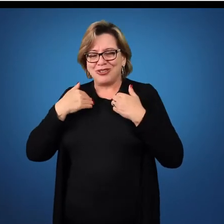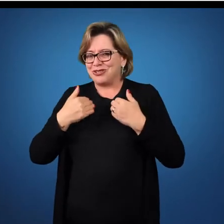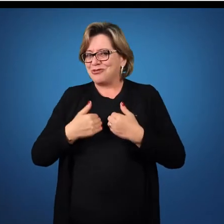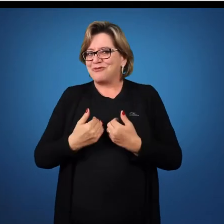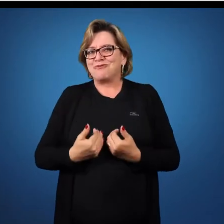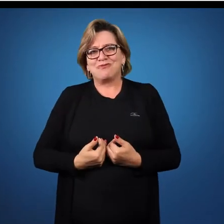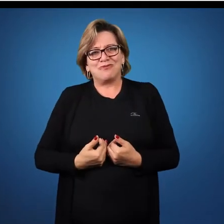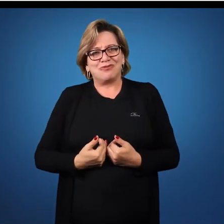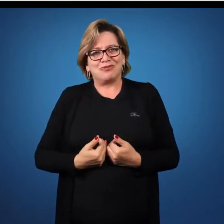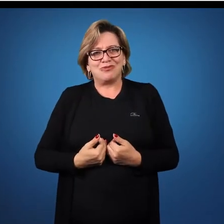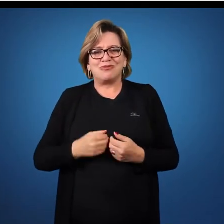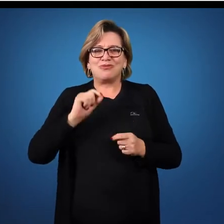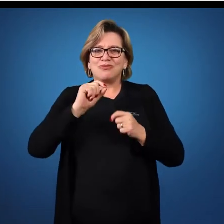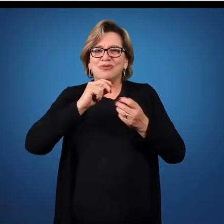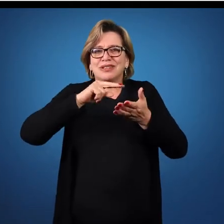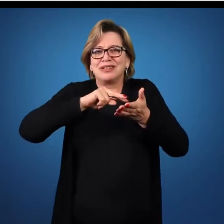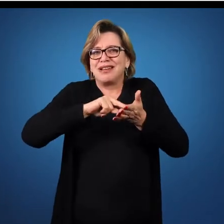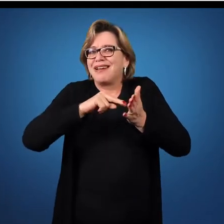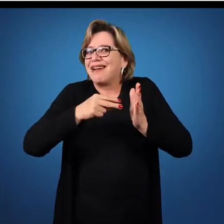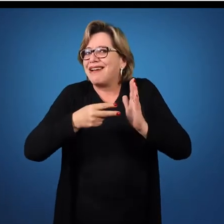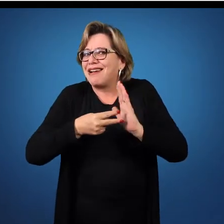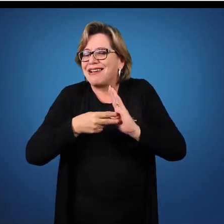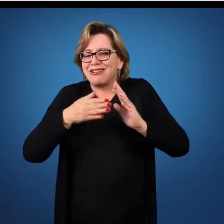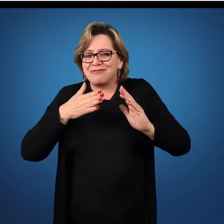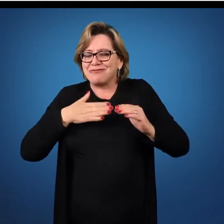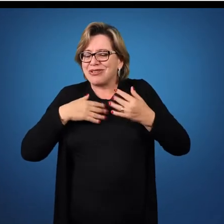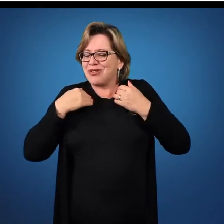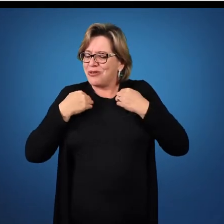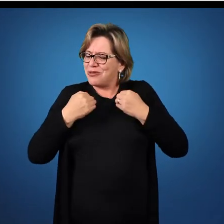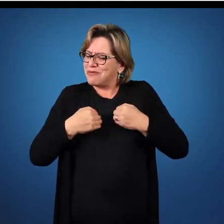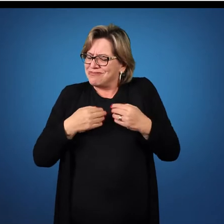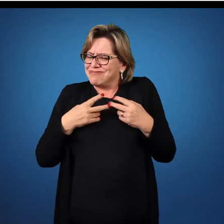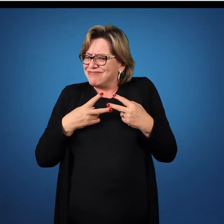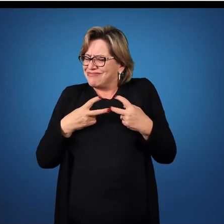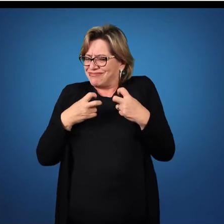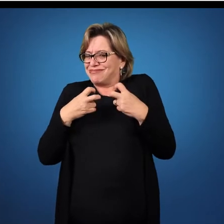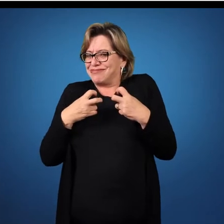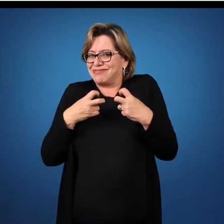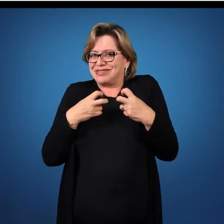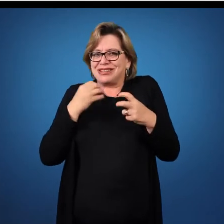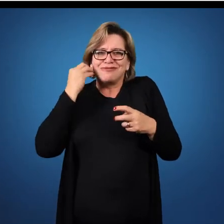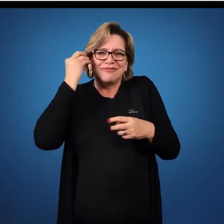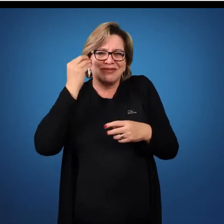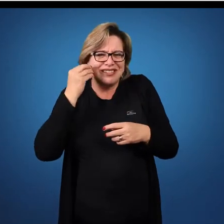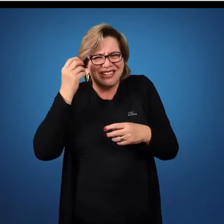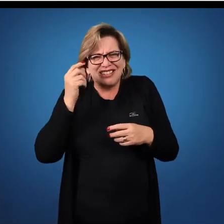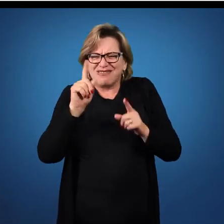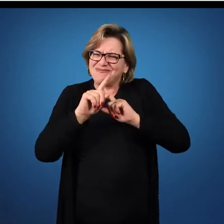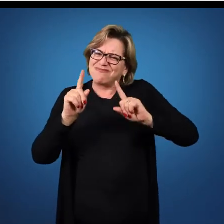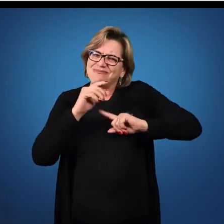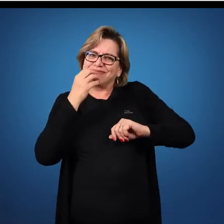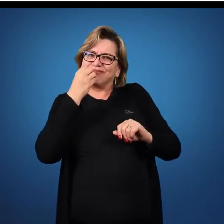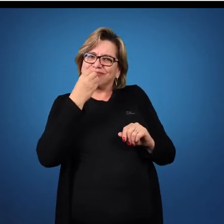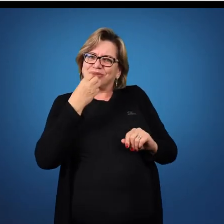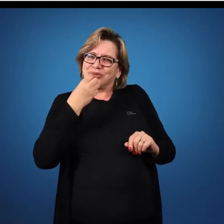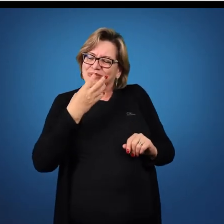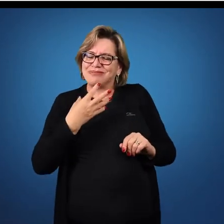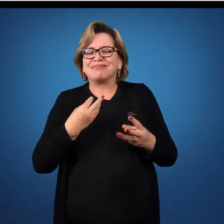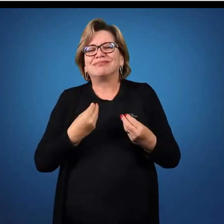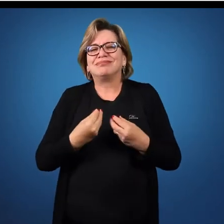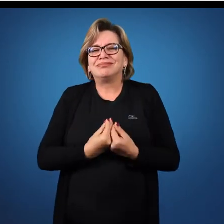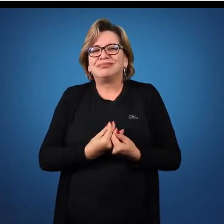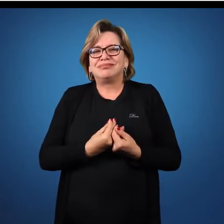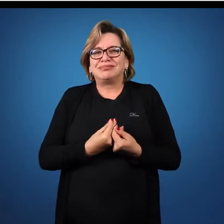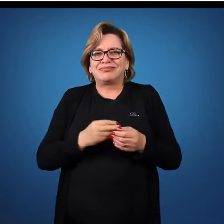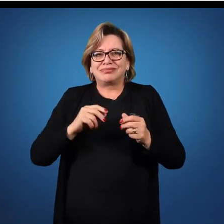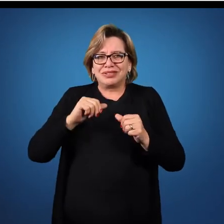corpo. Ou seja, o meu corpo percebeu que isso, que essa experiência, não estava sendo uma experiência agradável.